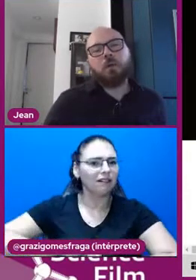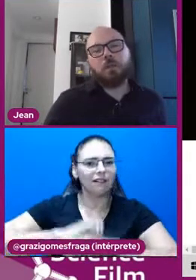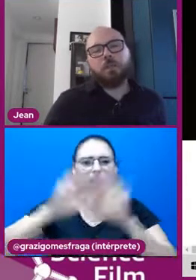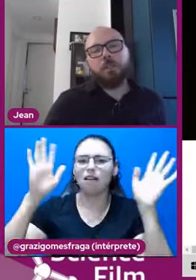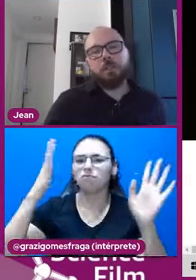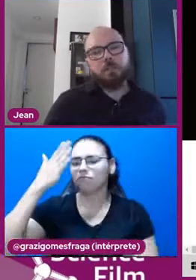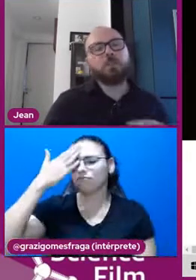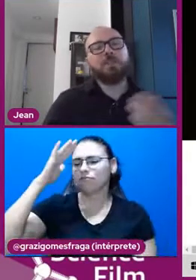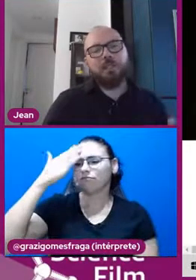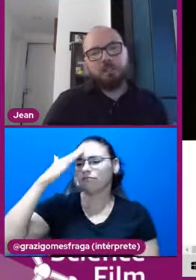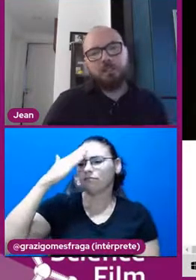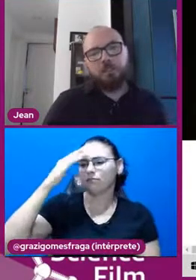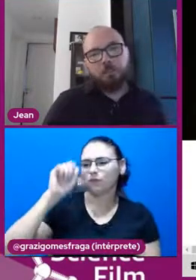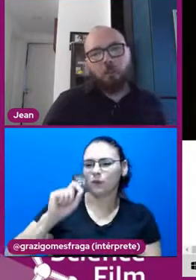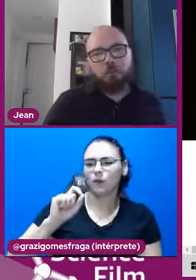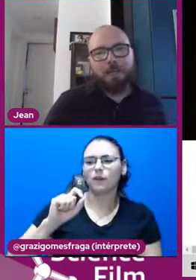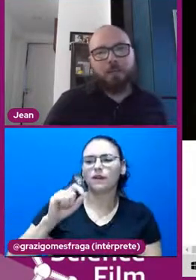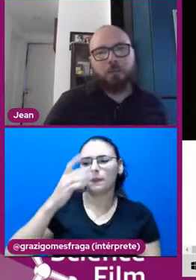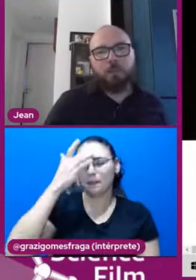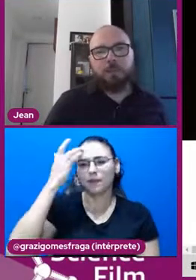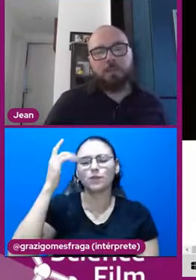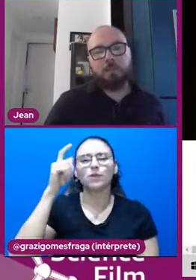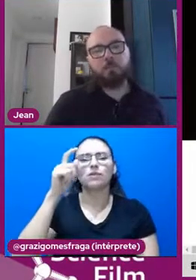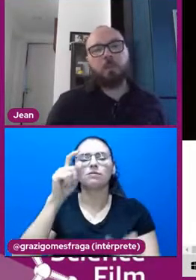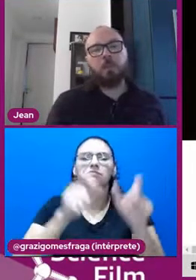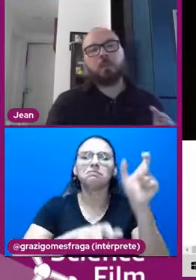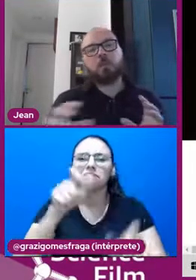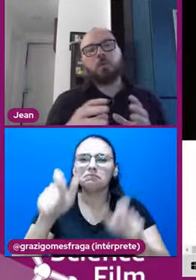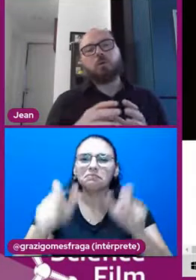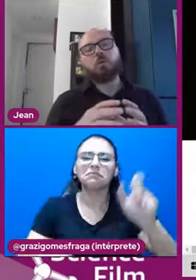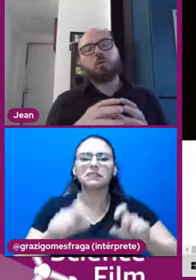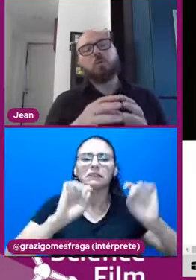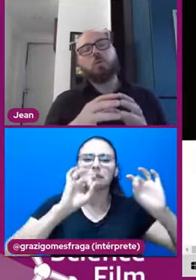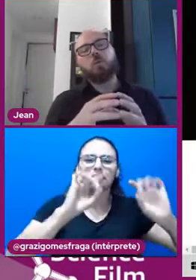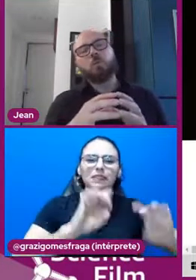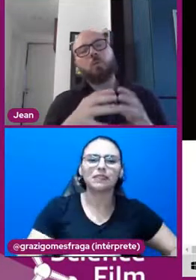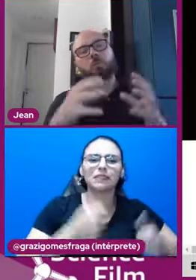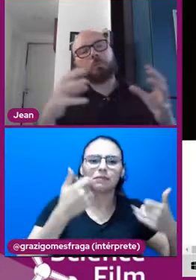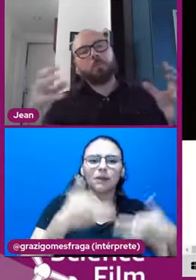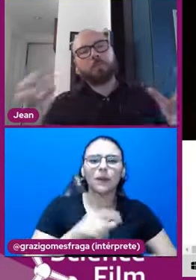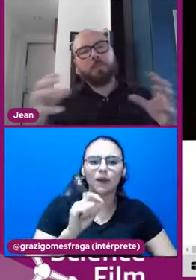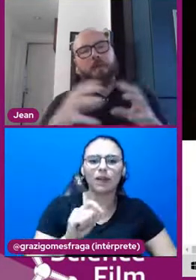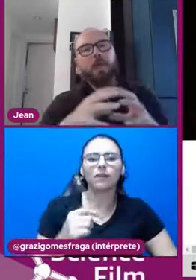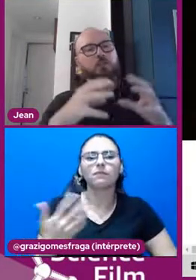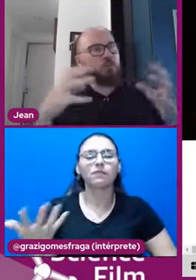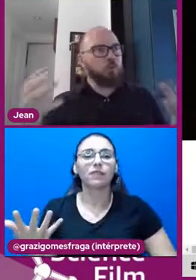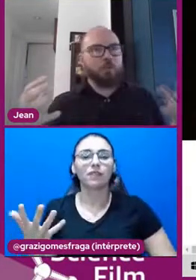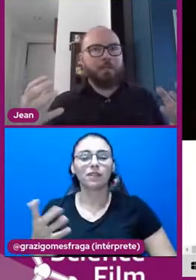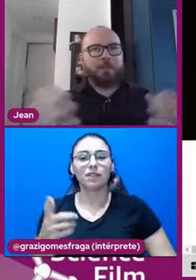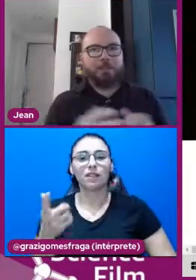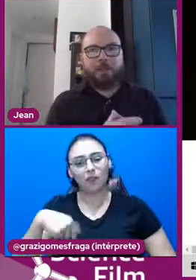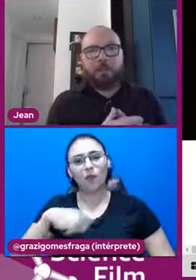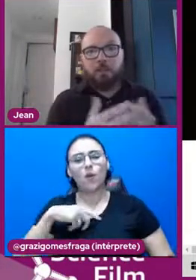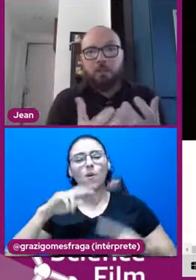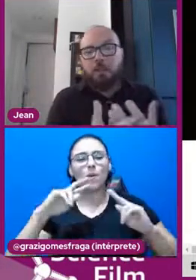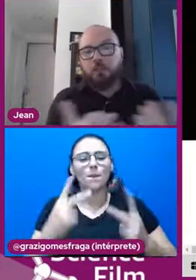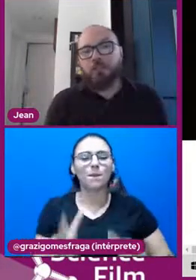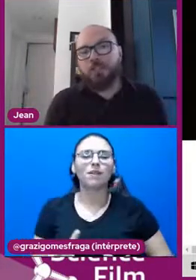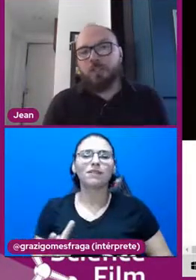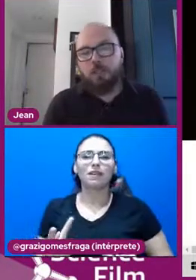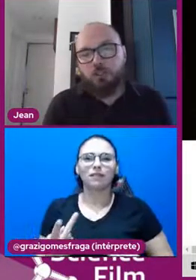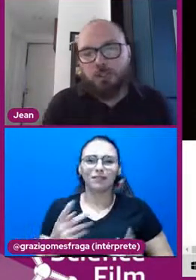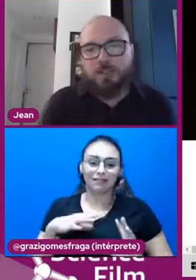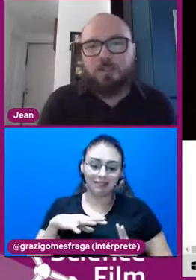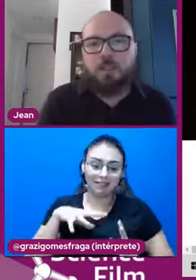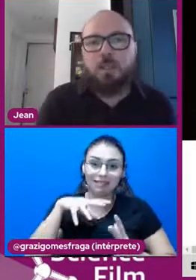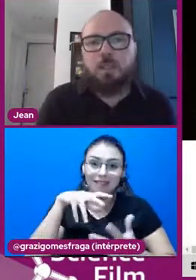Uma coisa que esses especialistas apontaram, né? Que assim, enquanto humanidade, enquanto planeta Terra, a